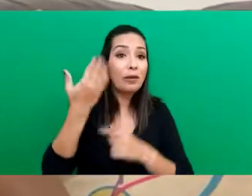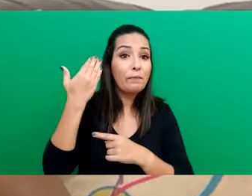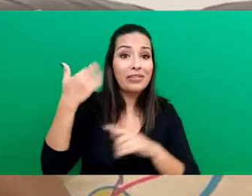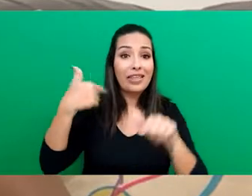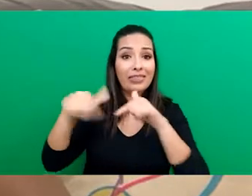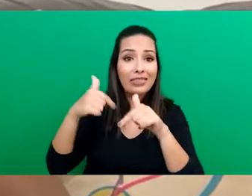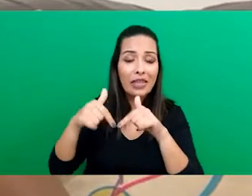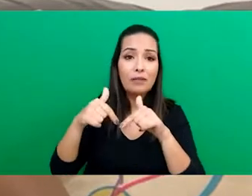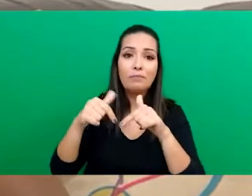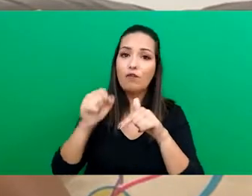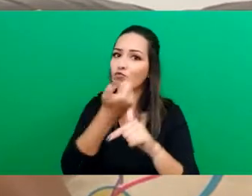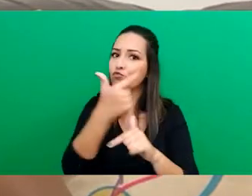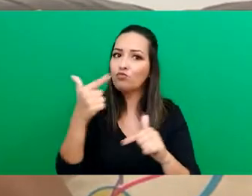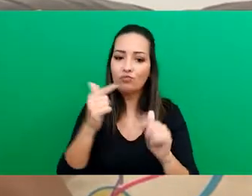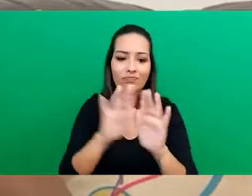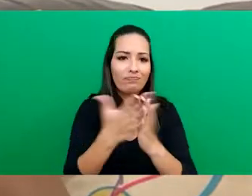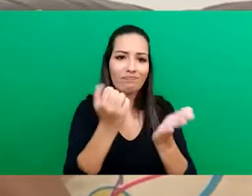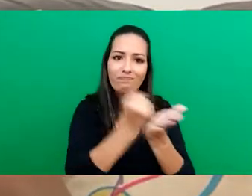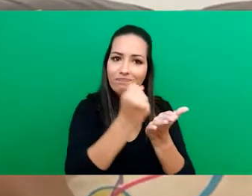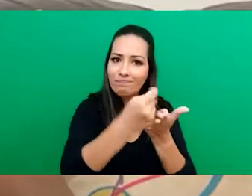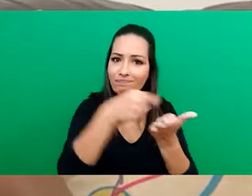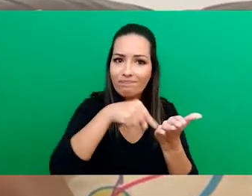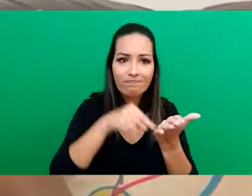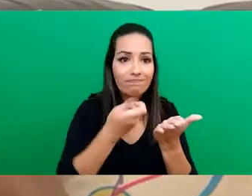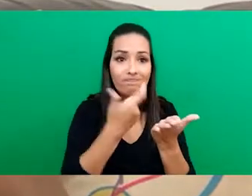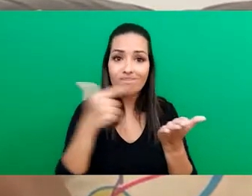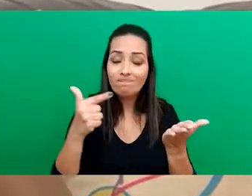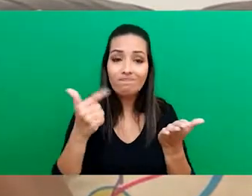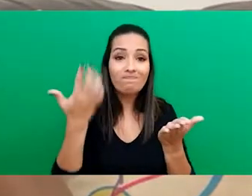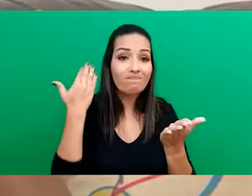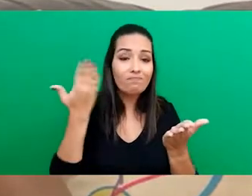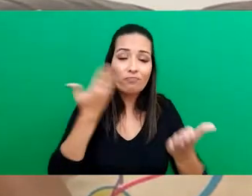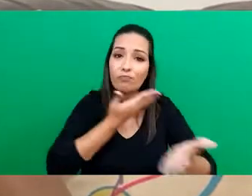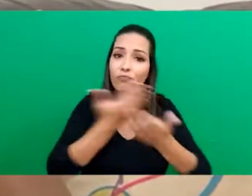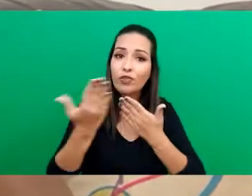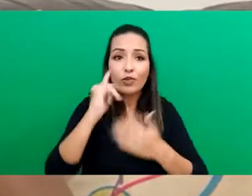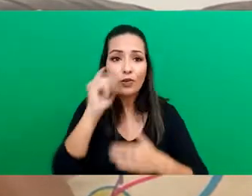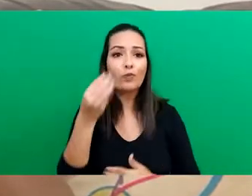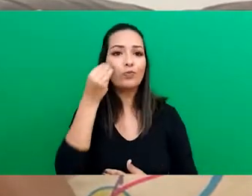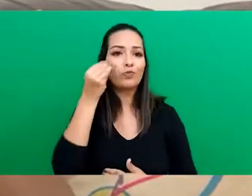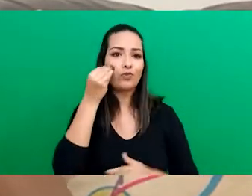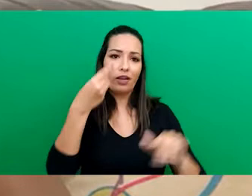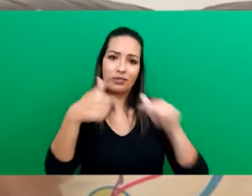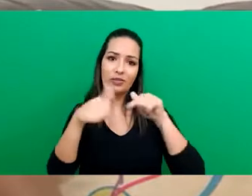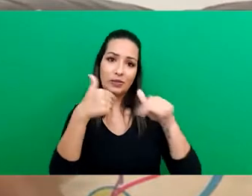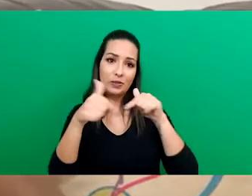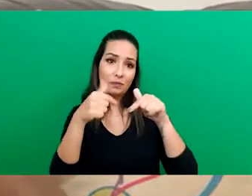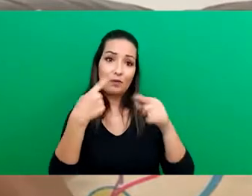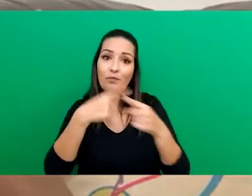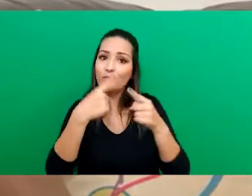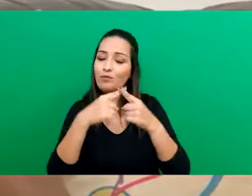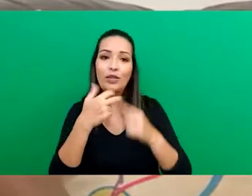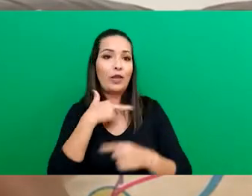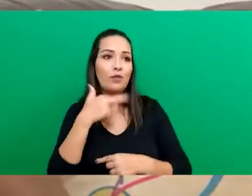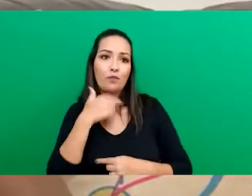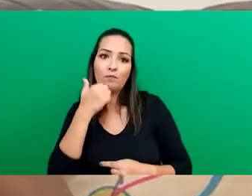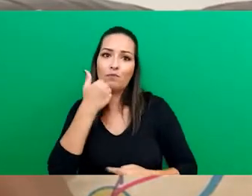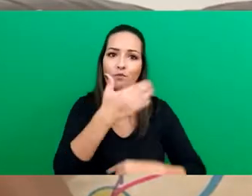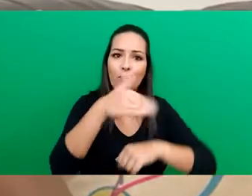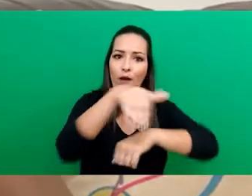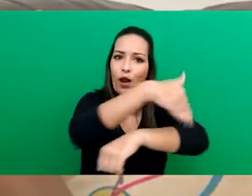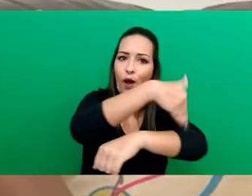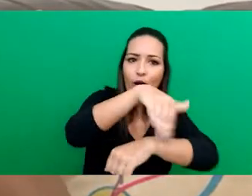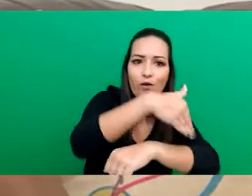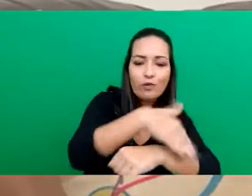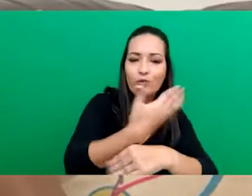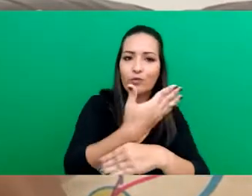bico, quem trabalhava como autônomo, perdeu também essas oportunidades de trabalho, porque não pode sair na rua, não